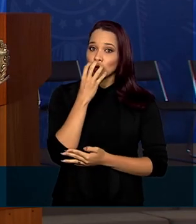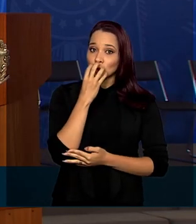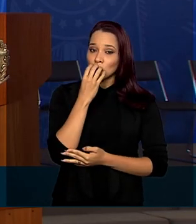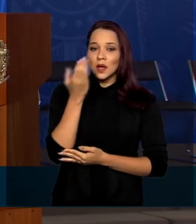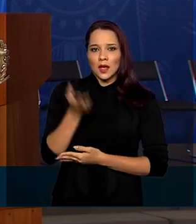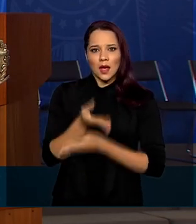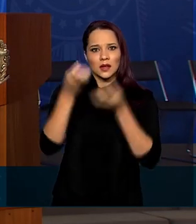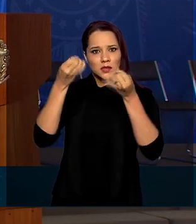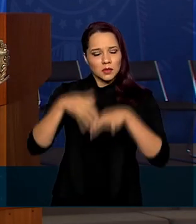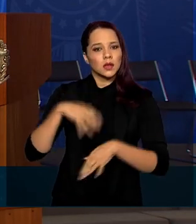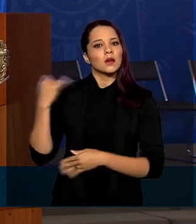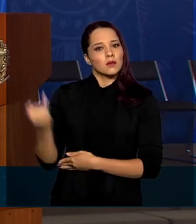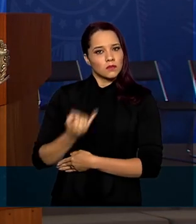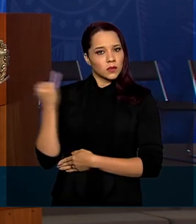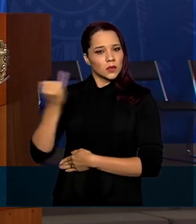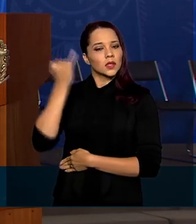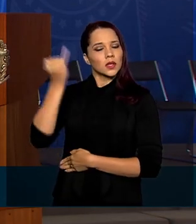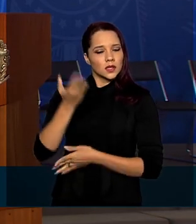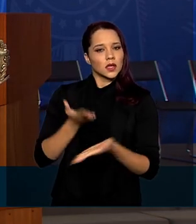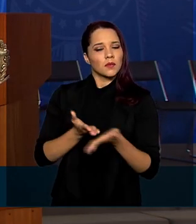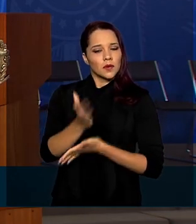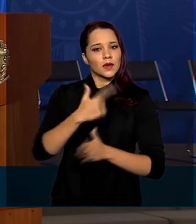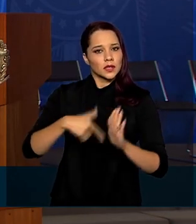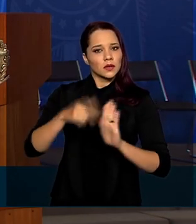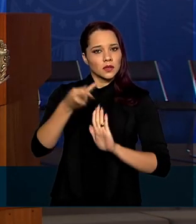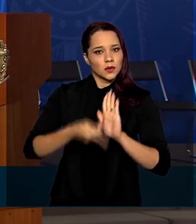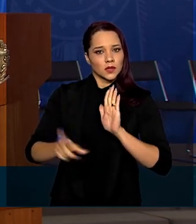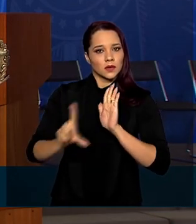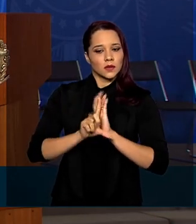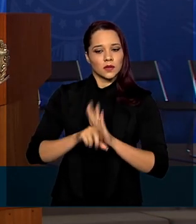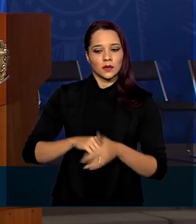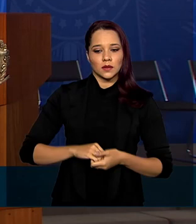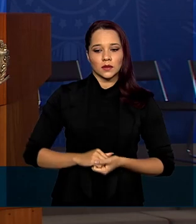Ela fala sobre a importância da sanção desse projeto de lei.